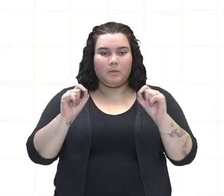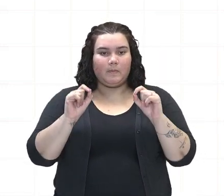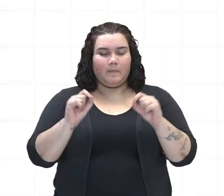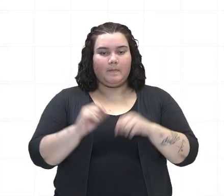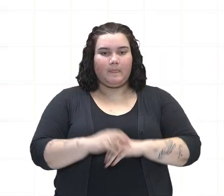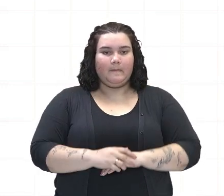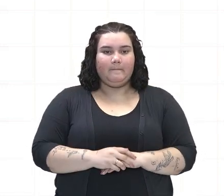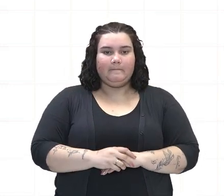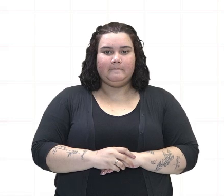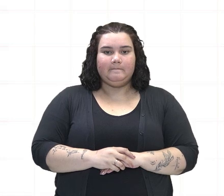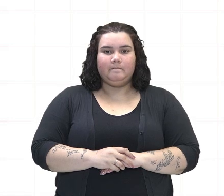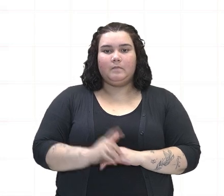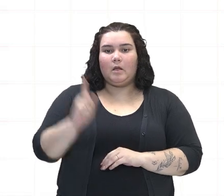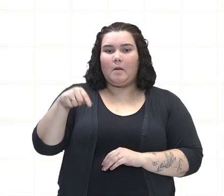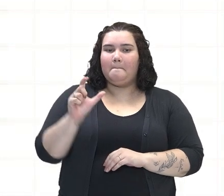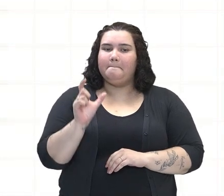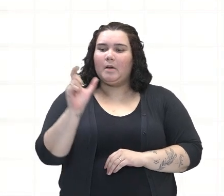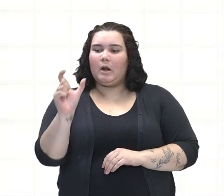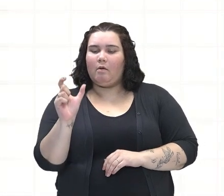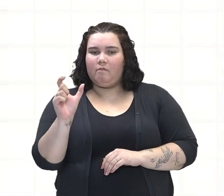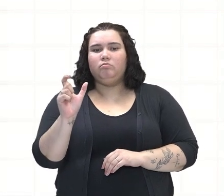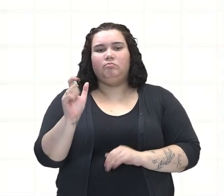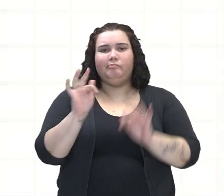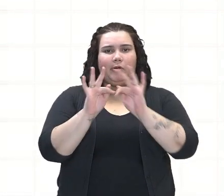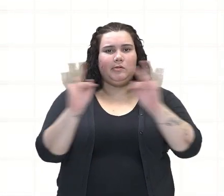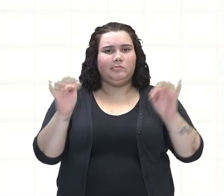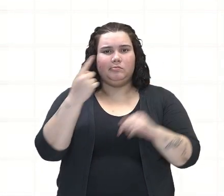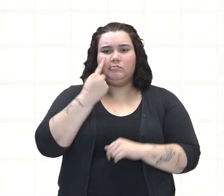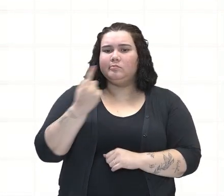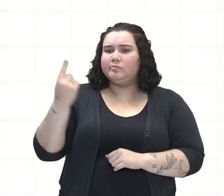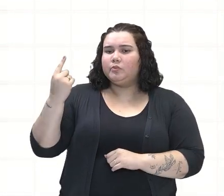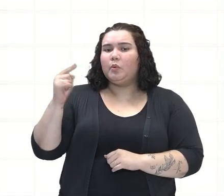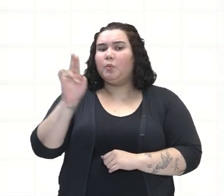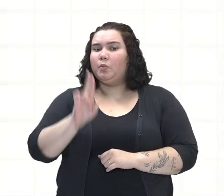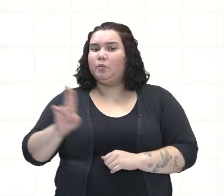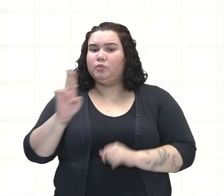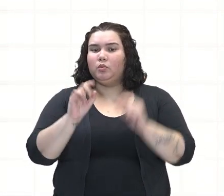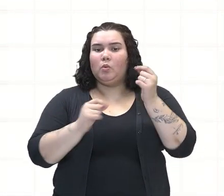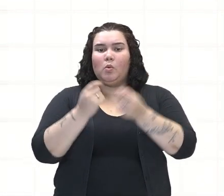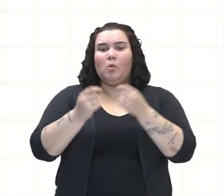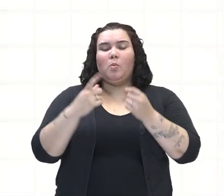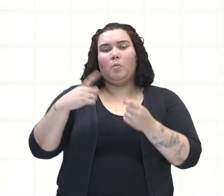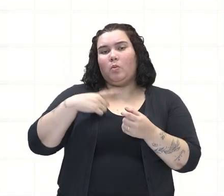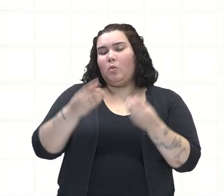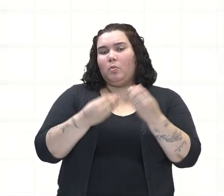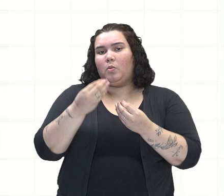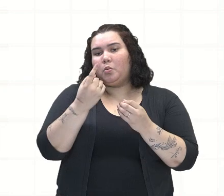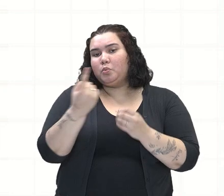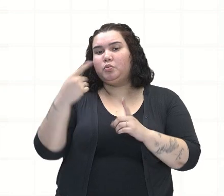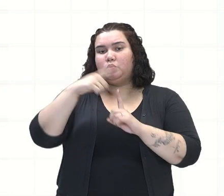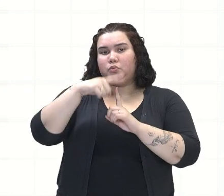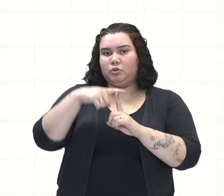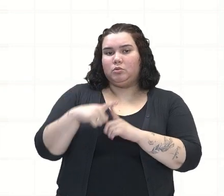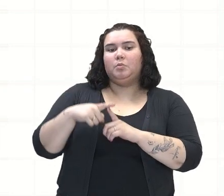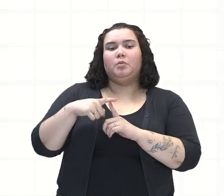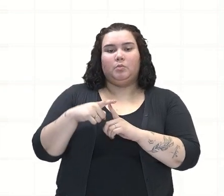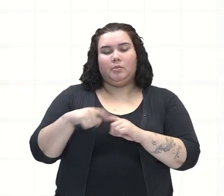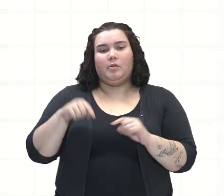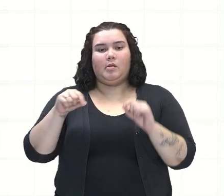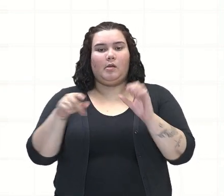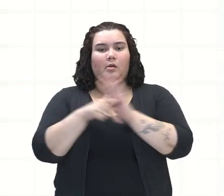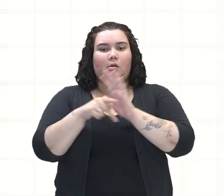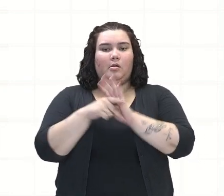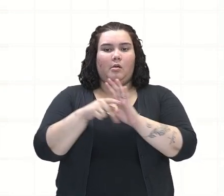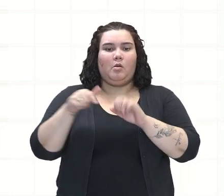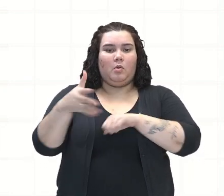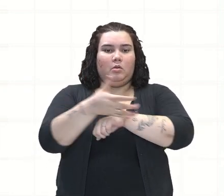que esse é um termo que é utilizado para denominar uma das formas de colonização que a gente tem, que foi empregada ali pelos